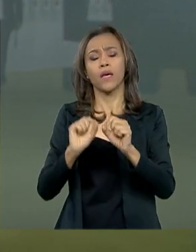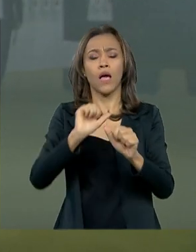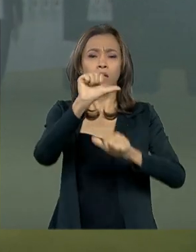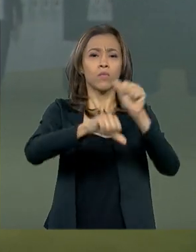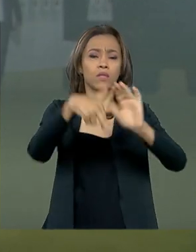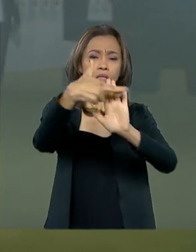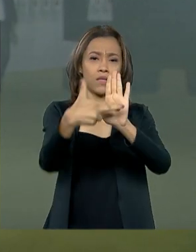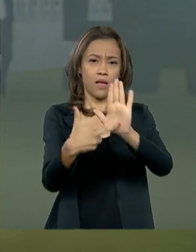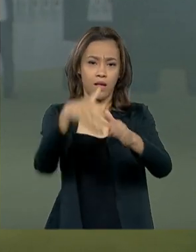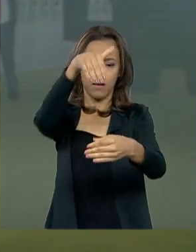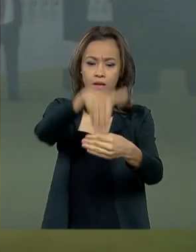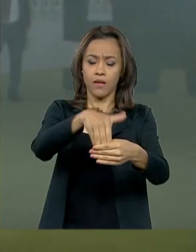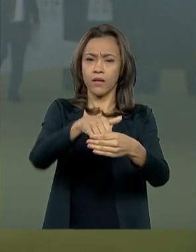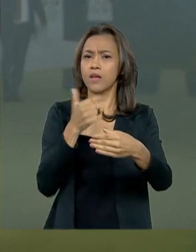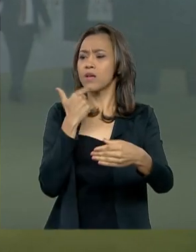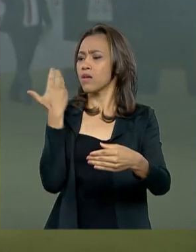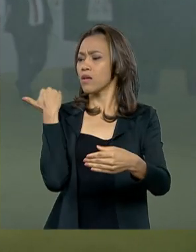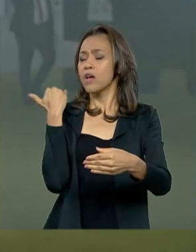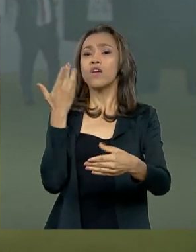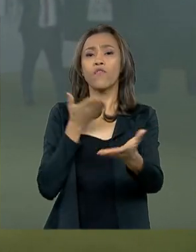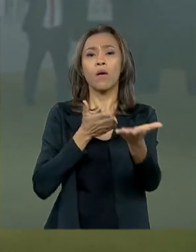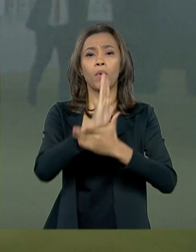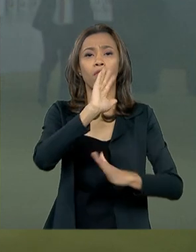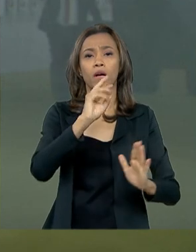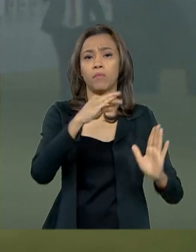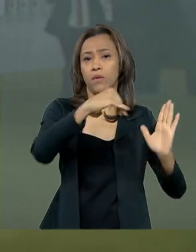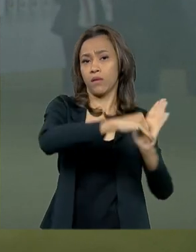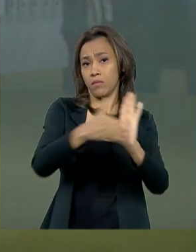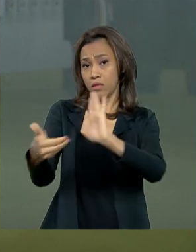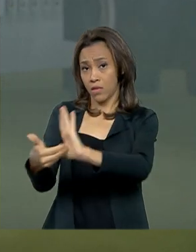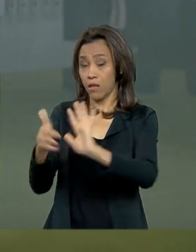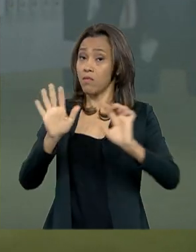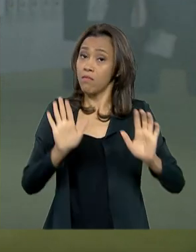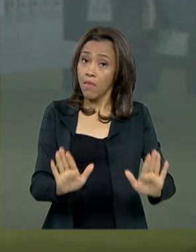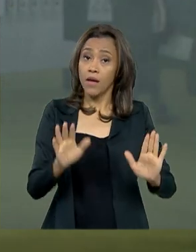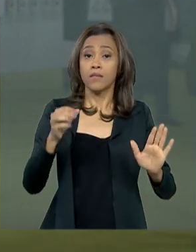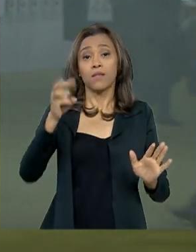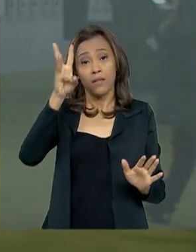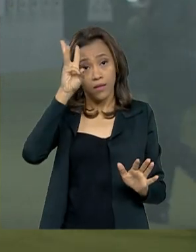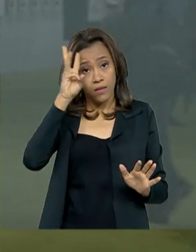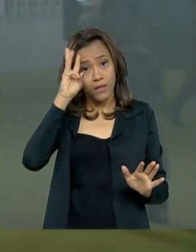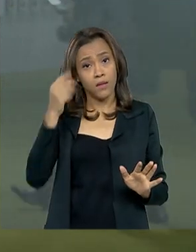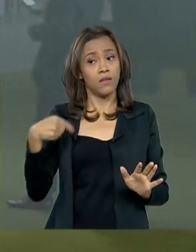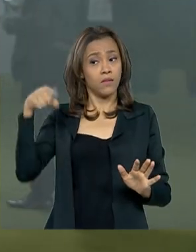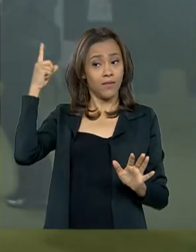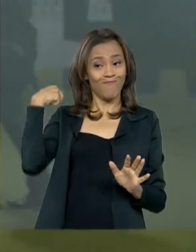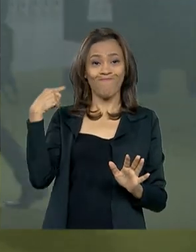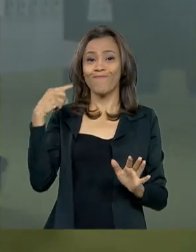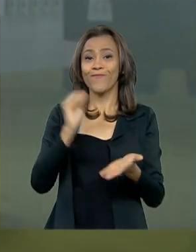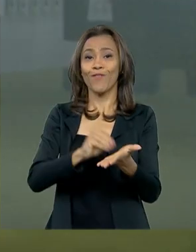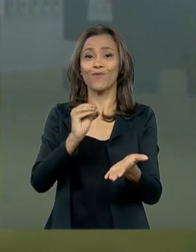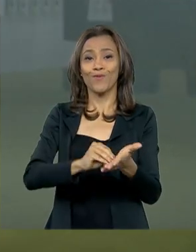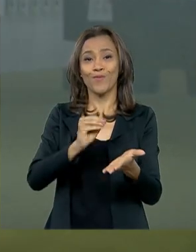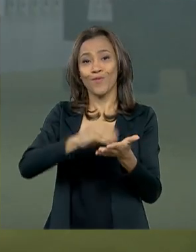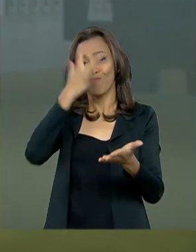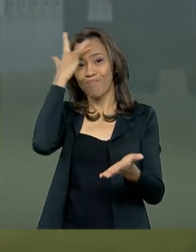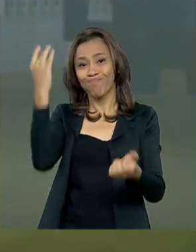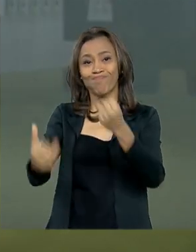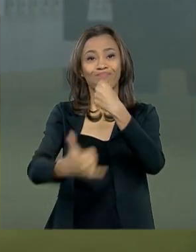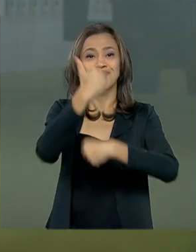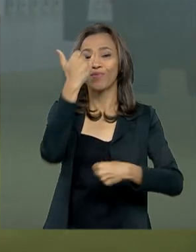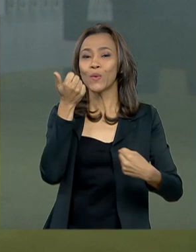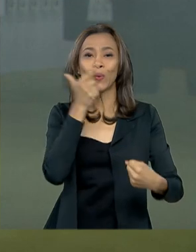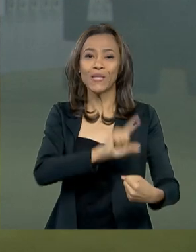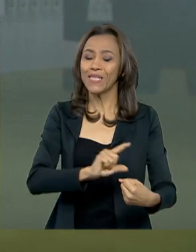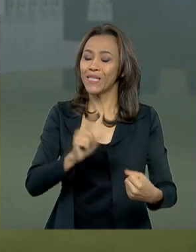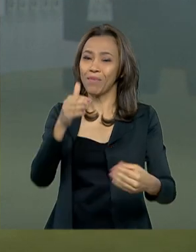recentemente aprovada pelas duas casas do Congresso. Mas nesta terça-feira a sessão conjunta não alcançou o quórum e foi adiada para esta